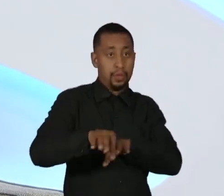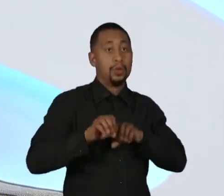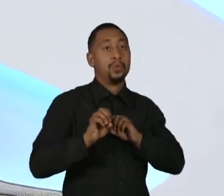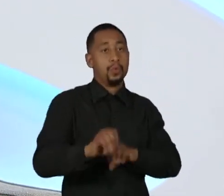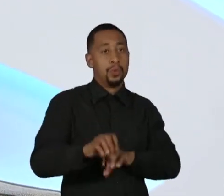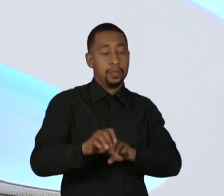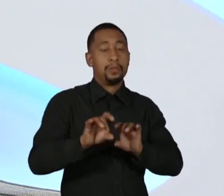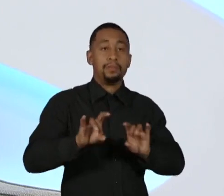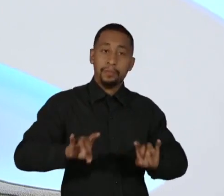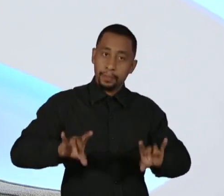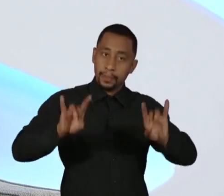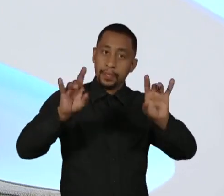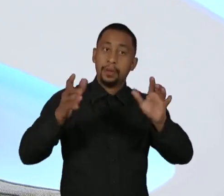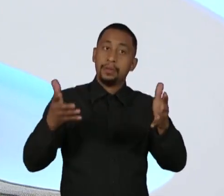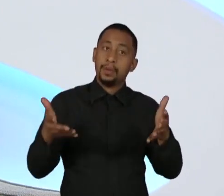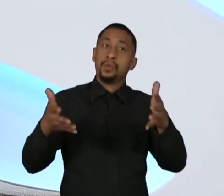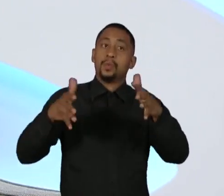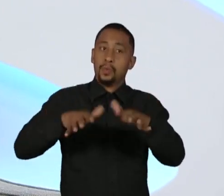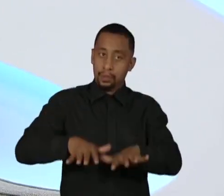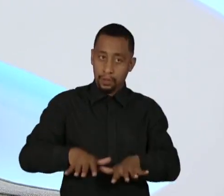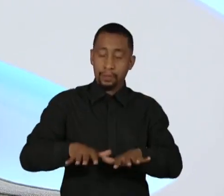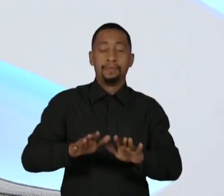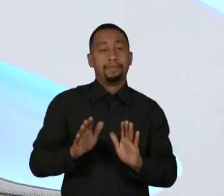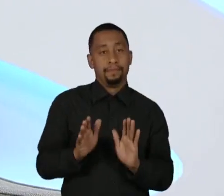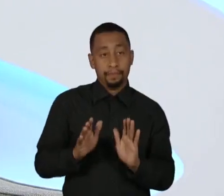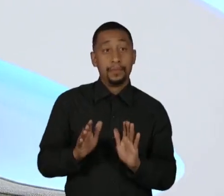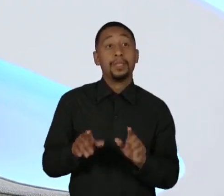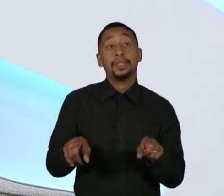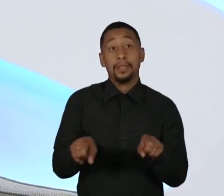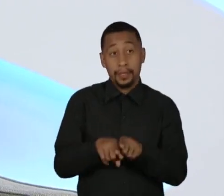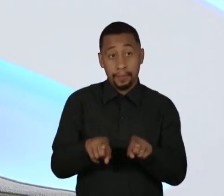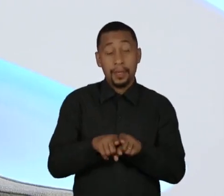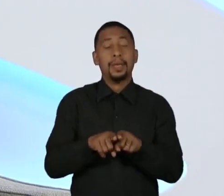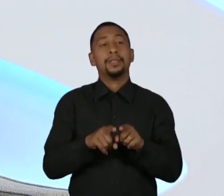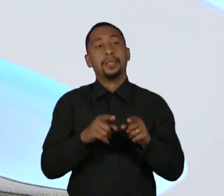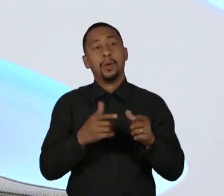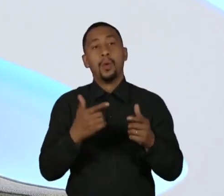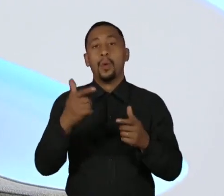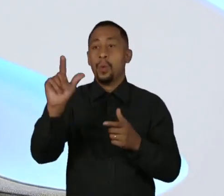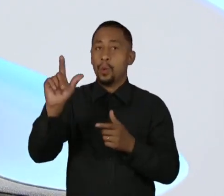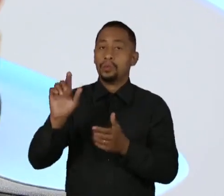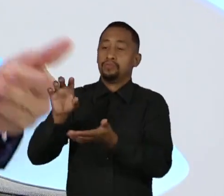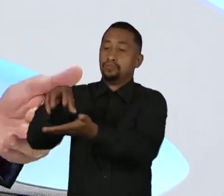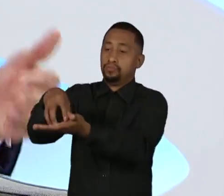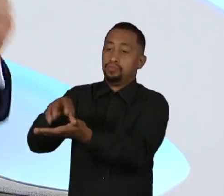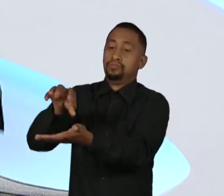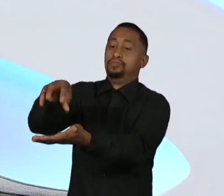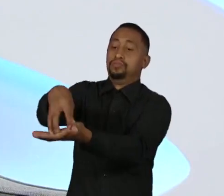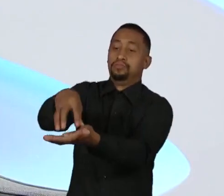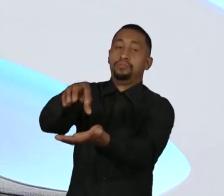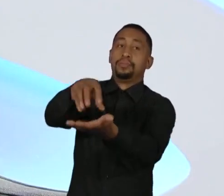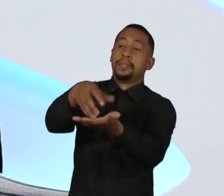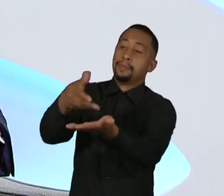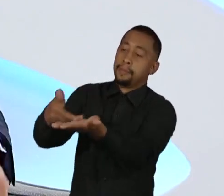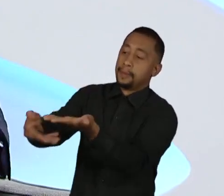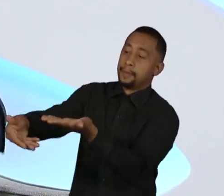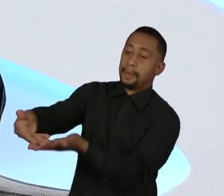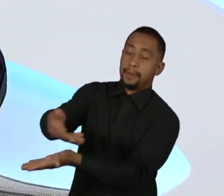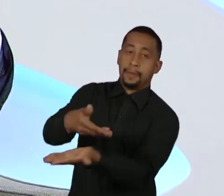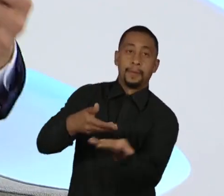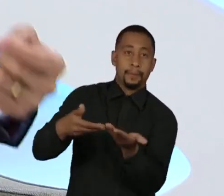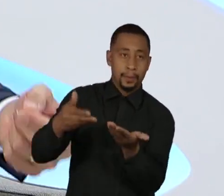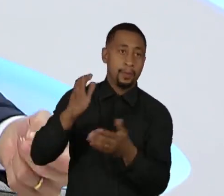perspectiva da inclusão. Inclusive, nós estamos debatendo com outras entidades representativas para a gente poder lançar pelo Presidente da República,